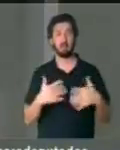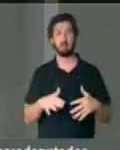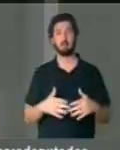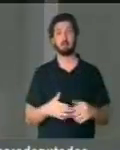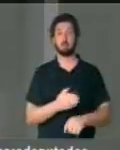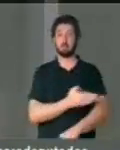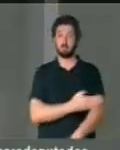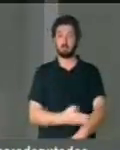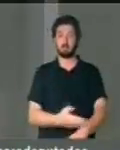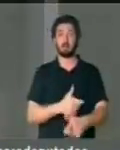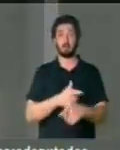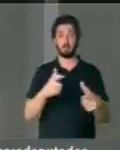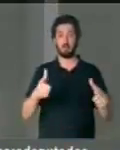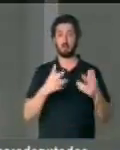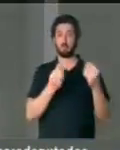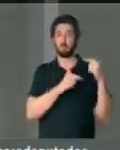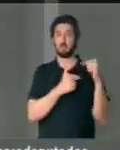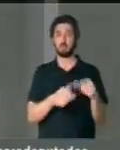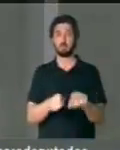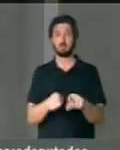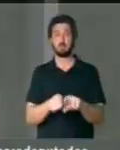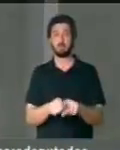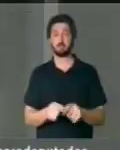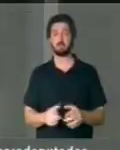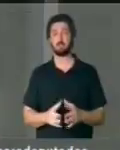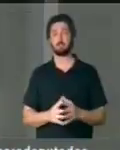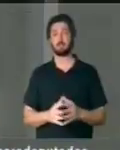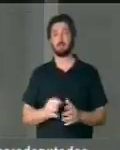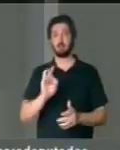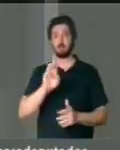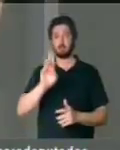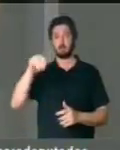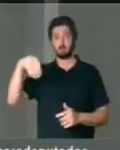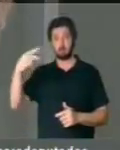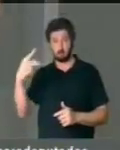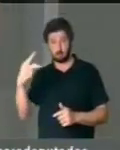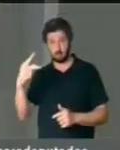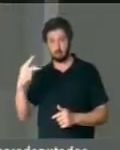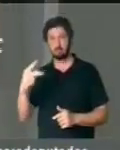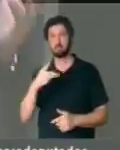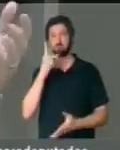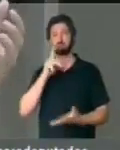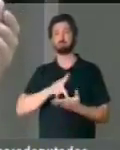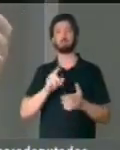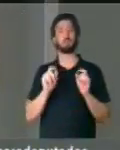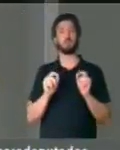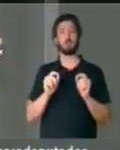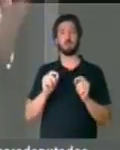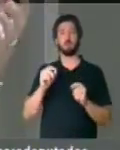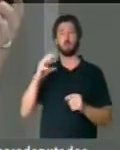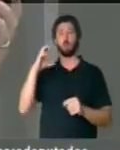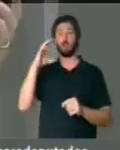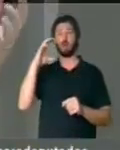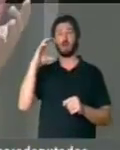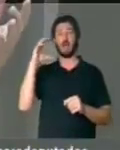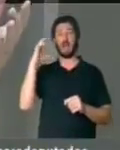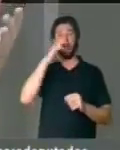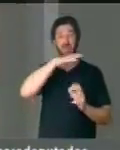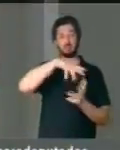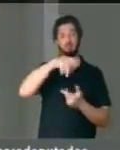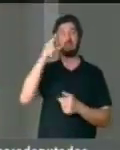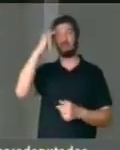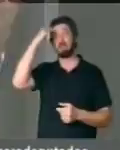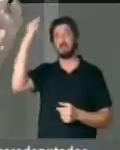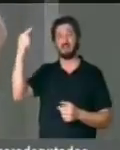e muito conservadora também. Trump afirma que aquecimento global é uma invenção.